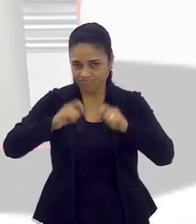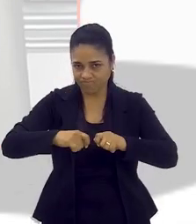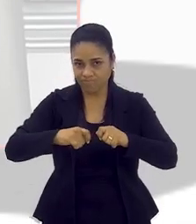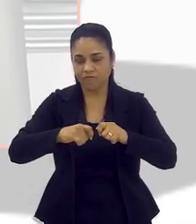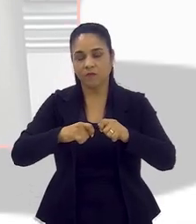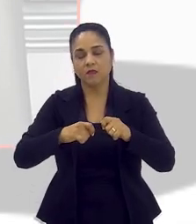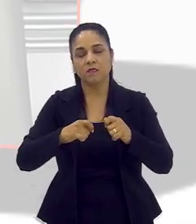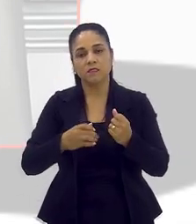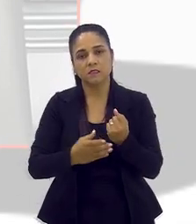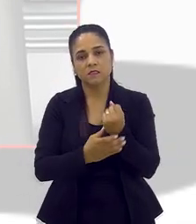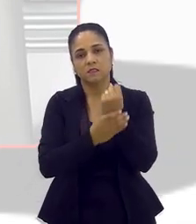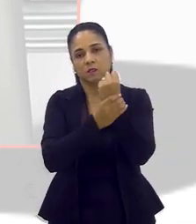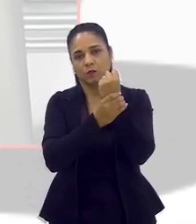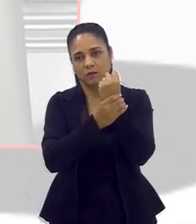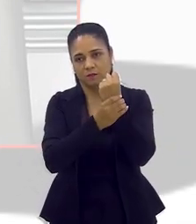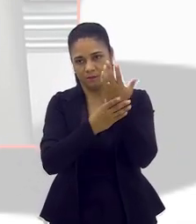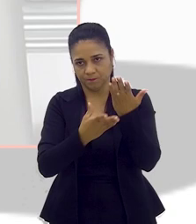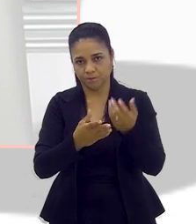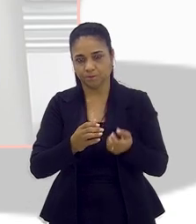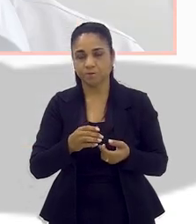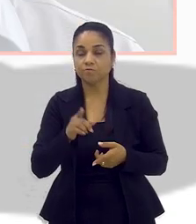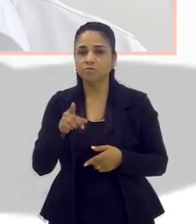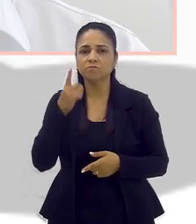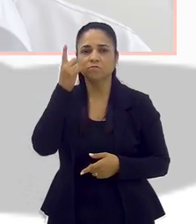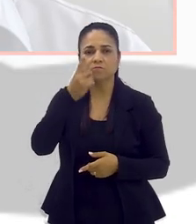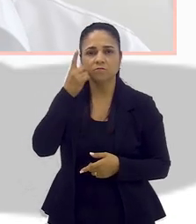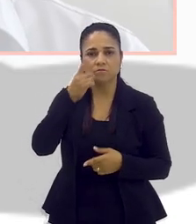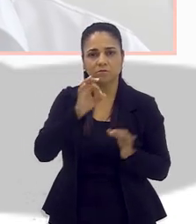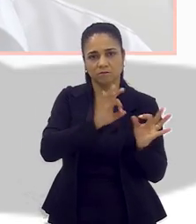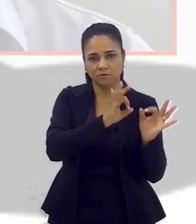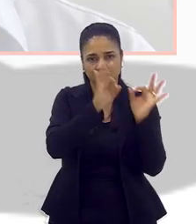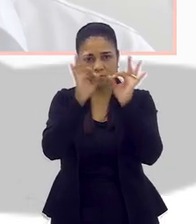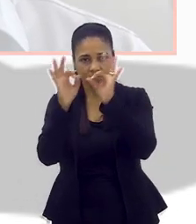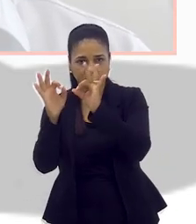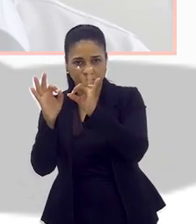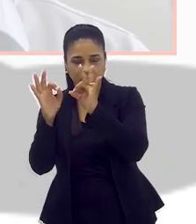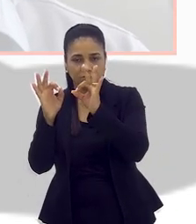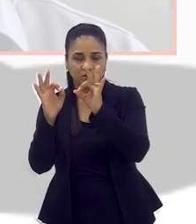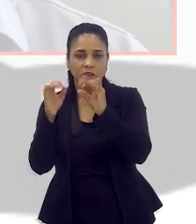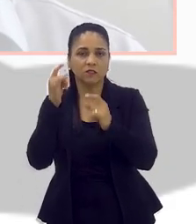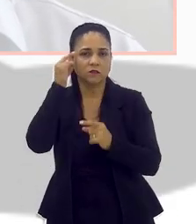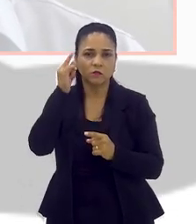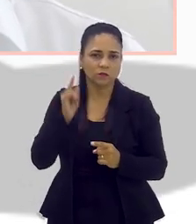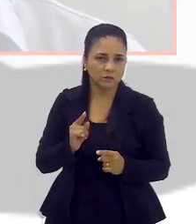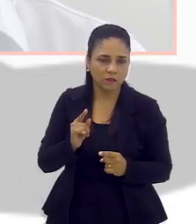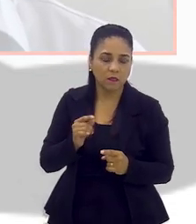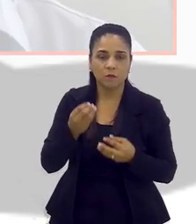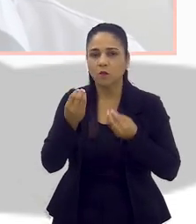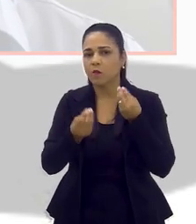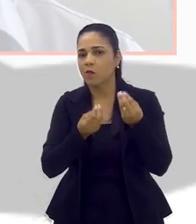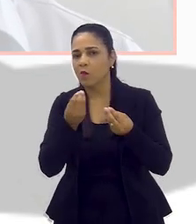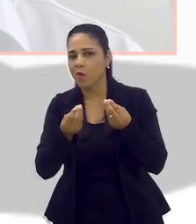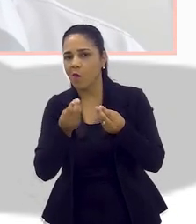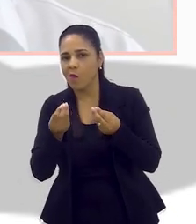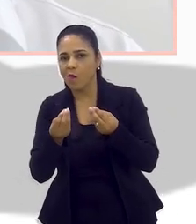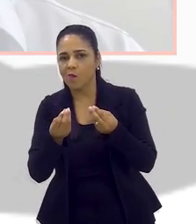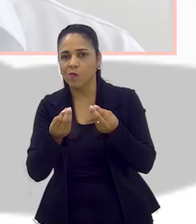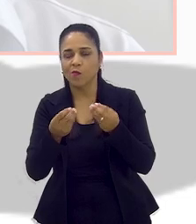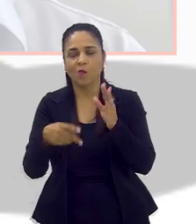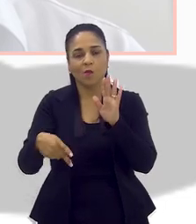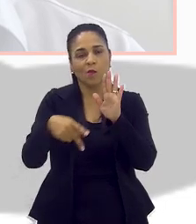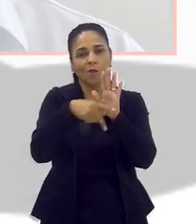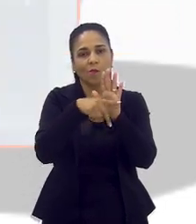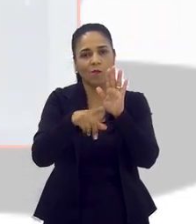sim você vai fazer uma entrega com mais segurança. Agora, deputado, para quem está assistindo a gente e não entende muito bem como que é a